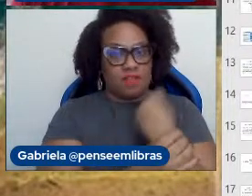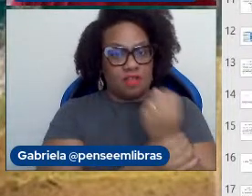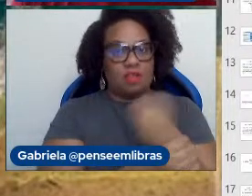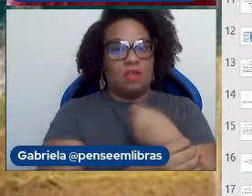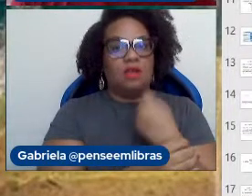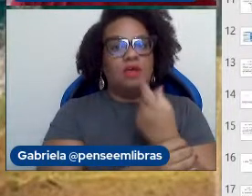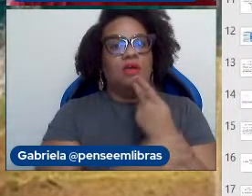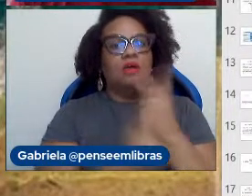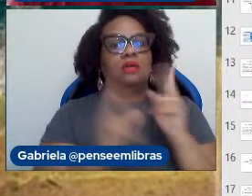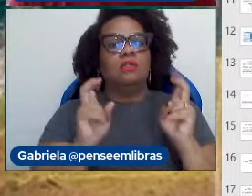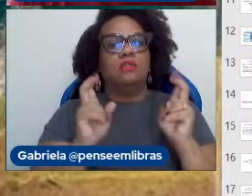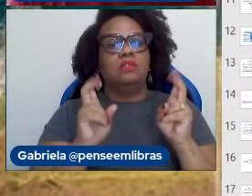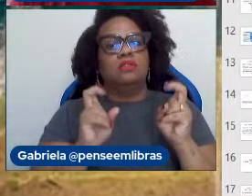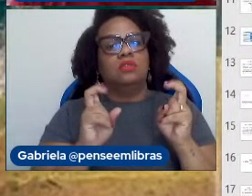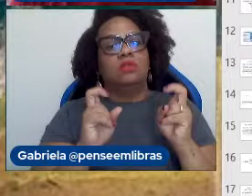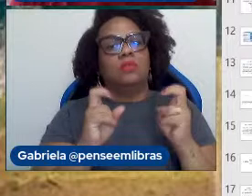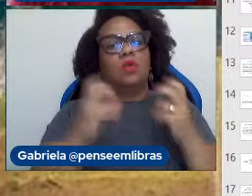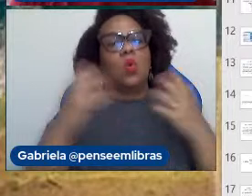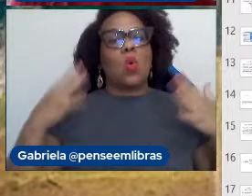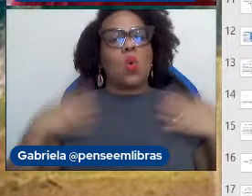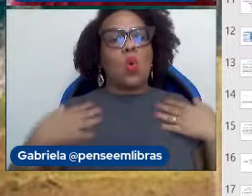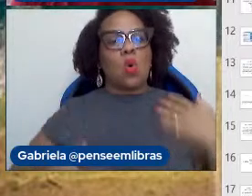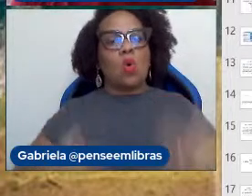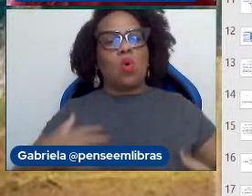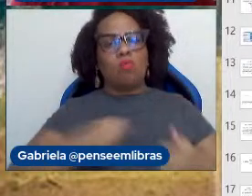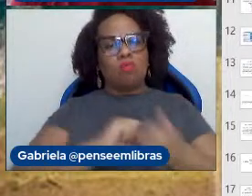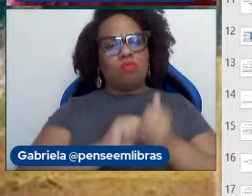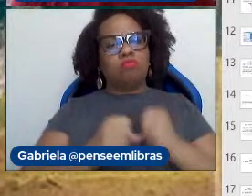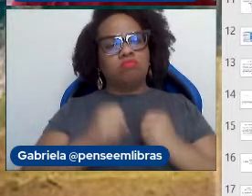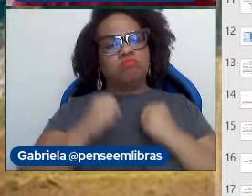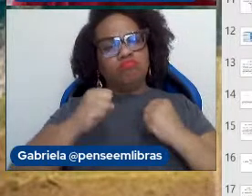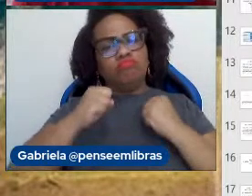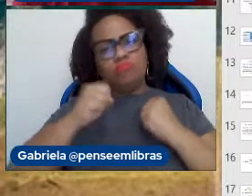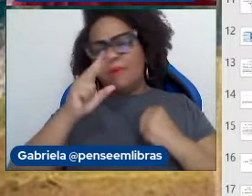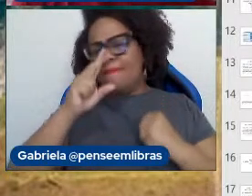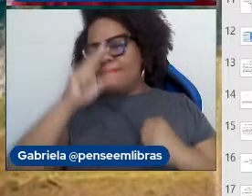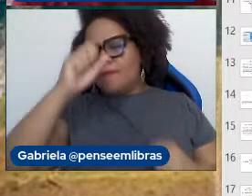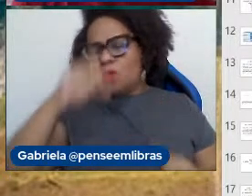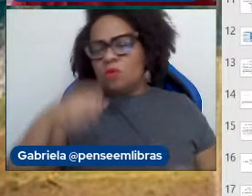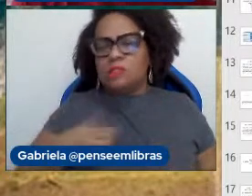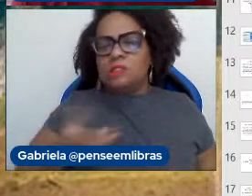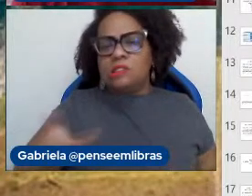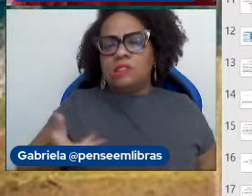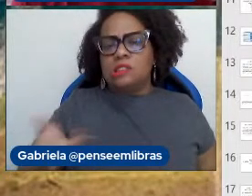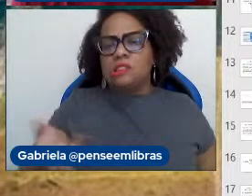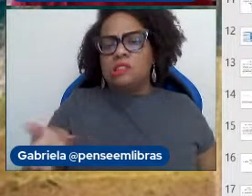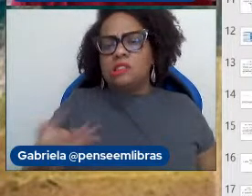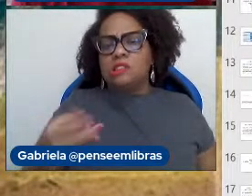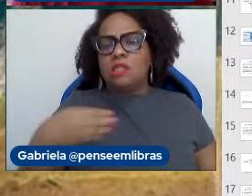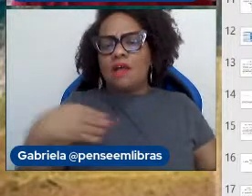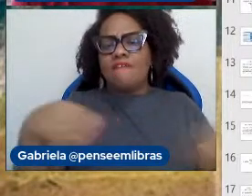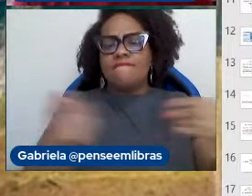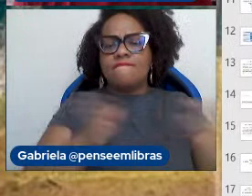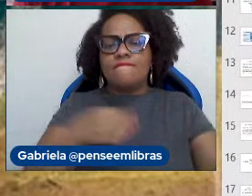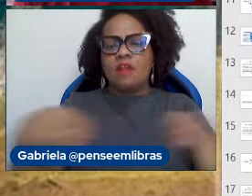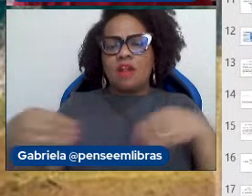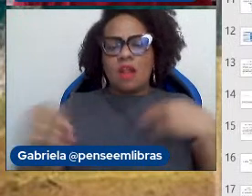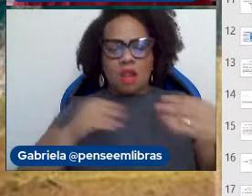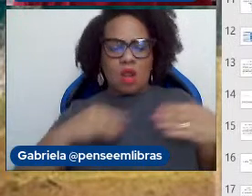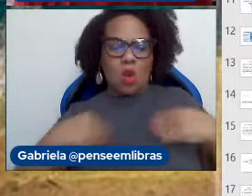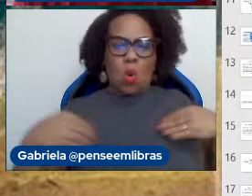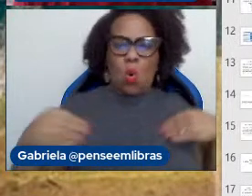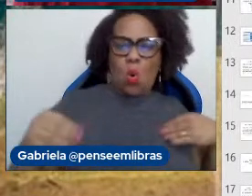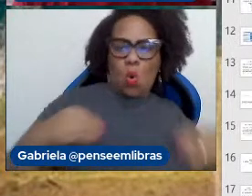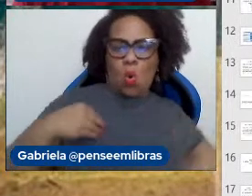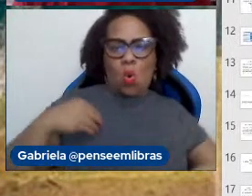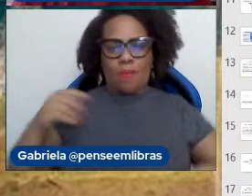falando sobre o corpo do atleta, que precisa ter resistência, força, velocidade, flexibilidade e capacidades coordenativas. Isso